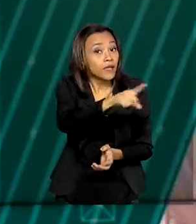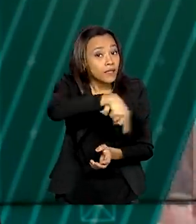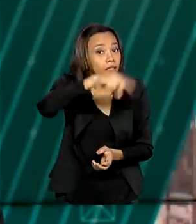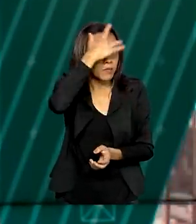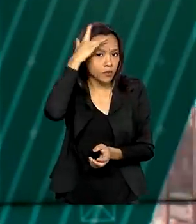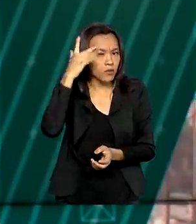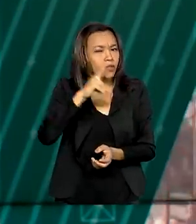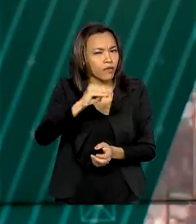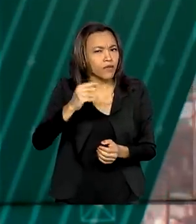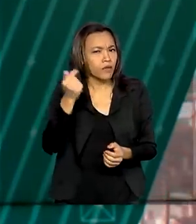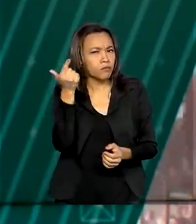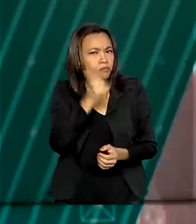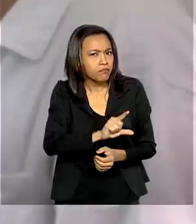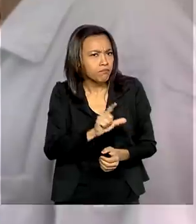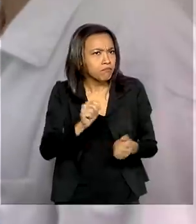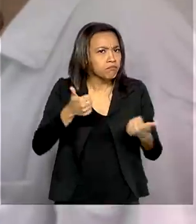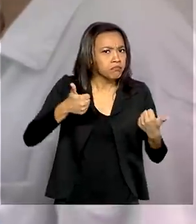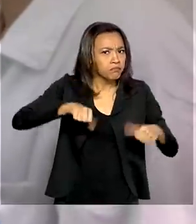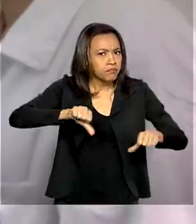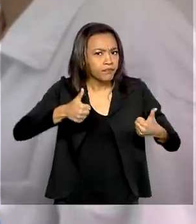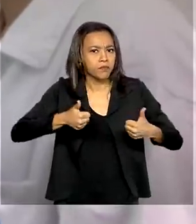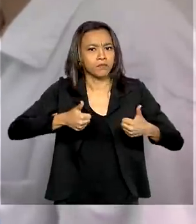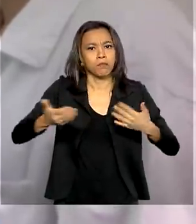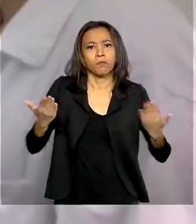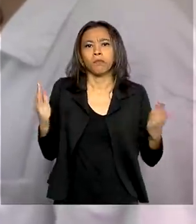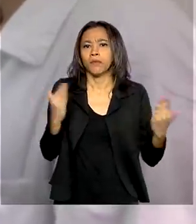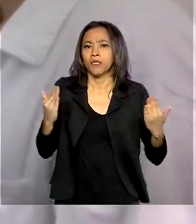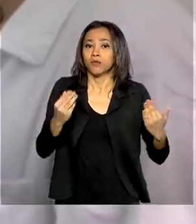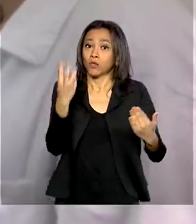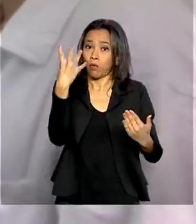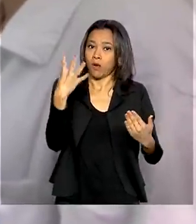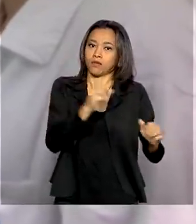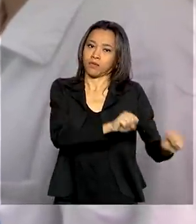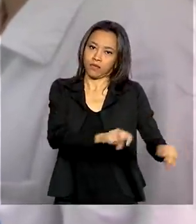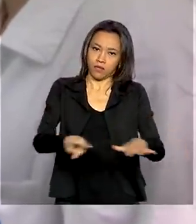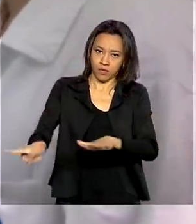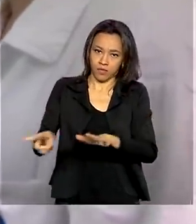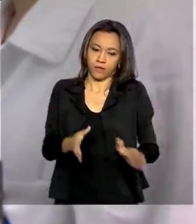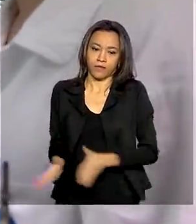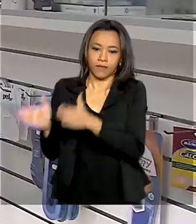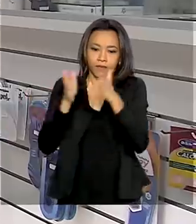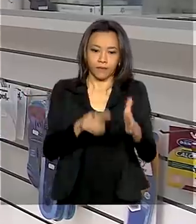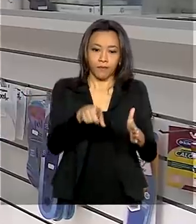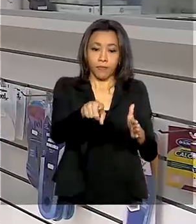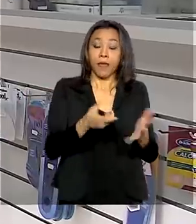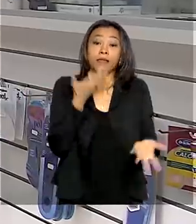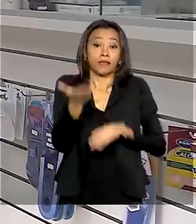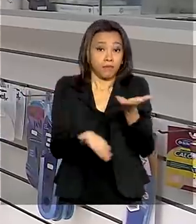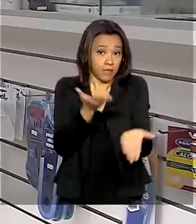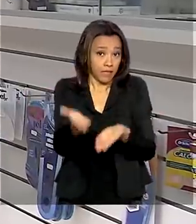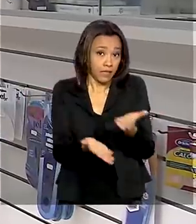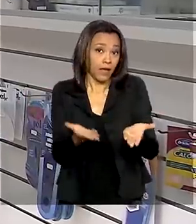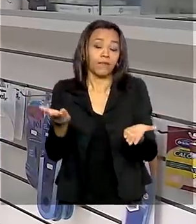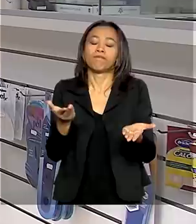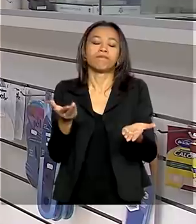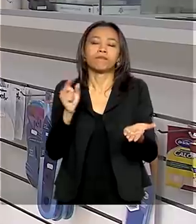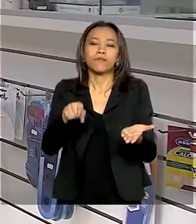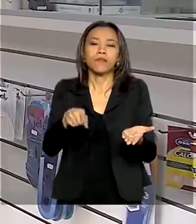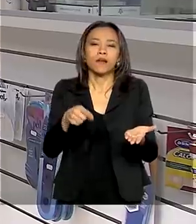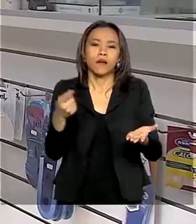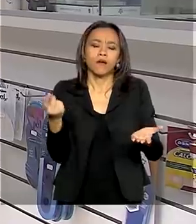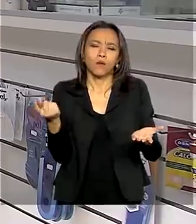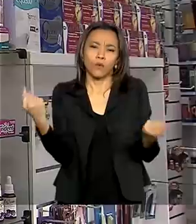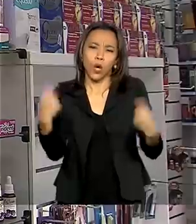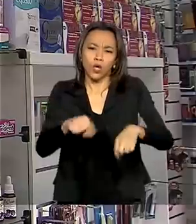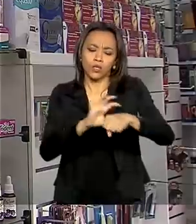de quatro semanas. Na busca por uma forma de tratar a covid-19, os cientistas buscaram nos remédios